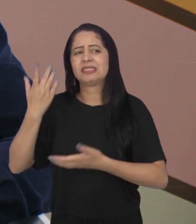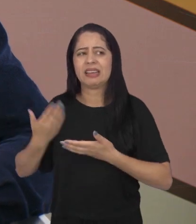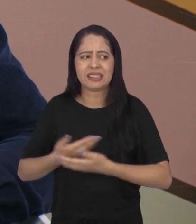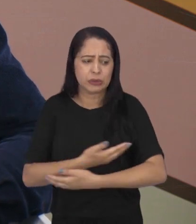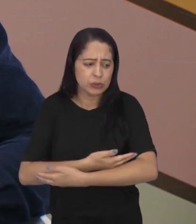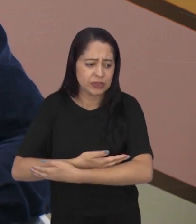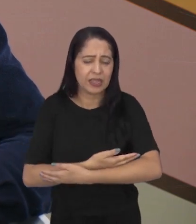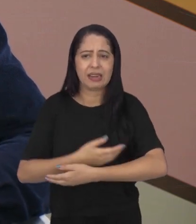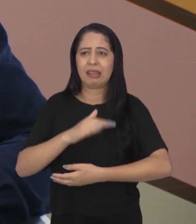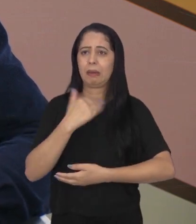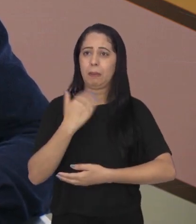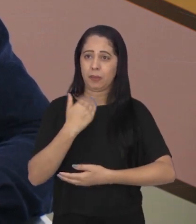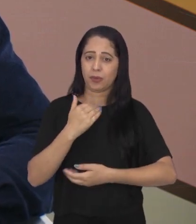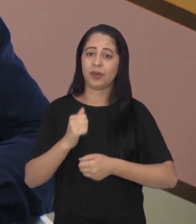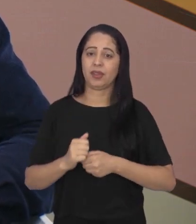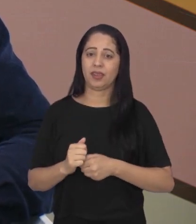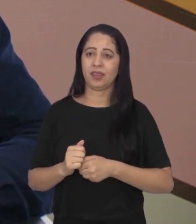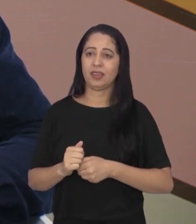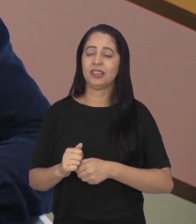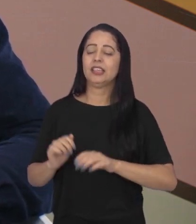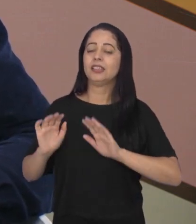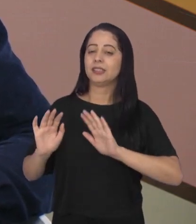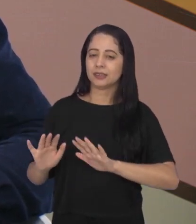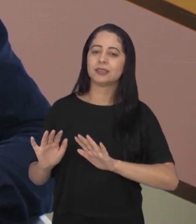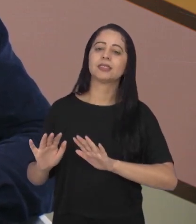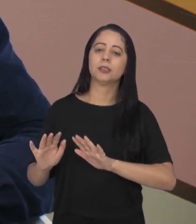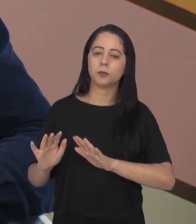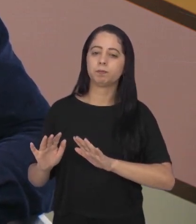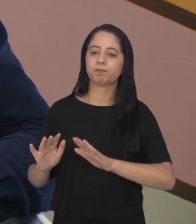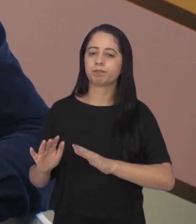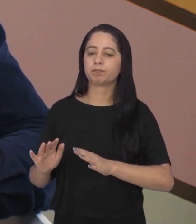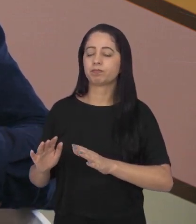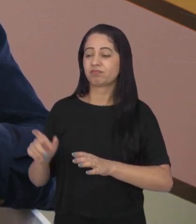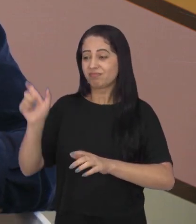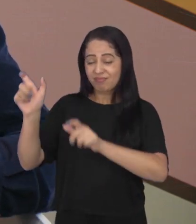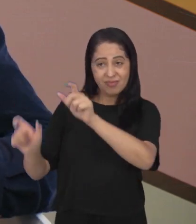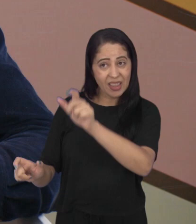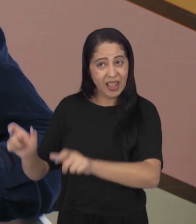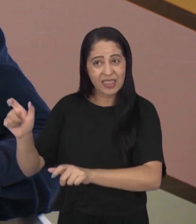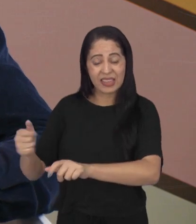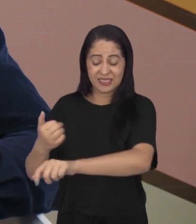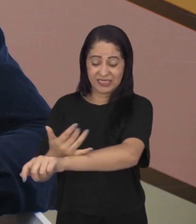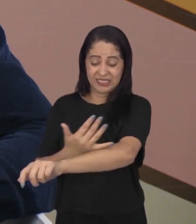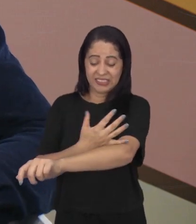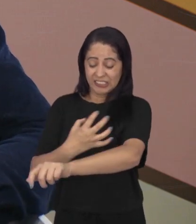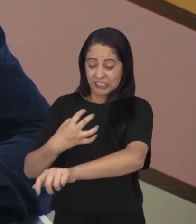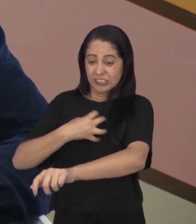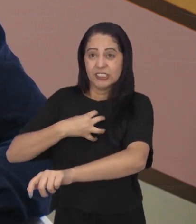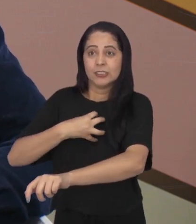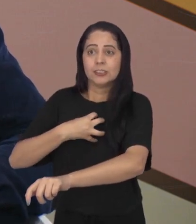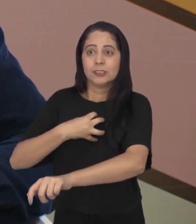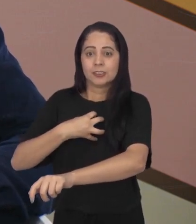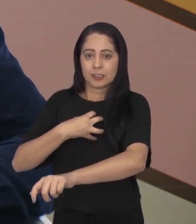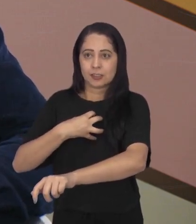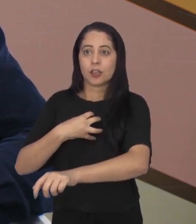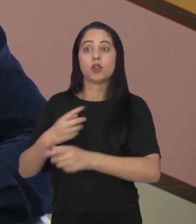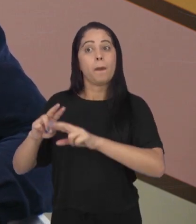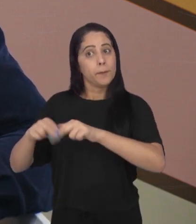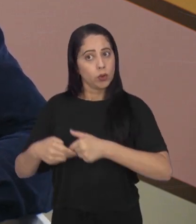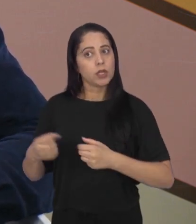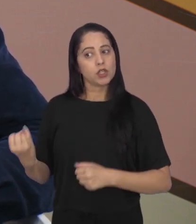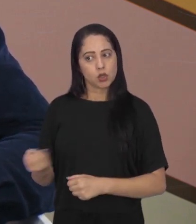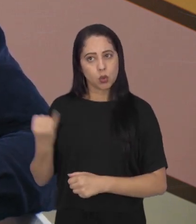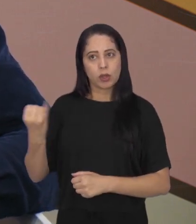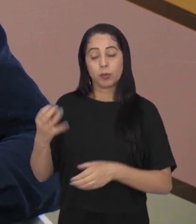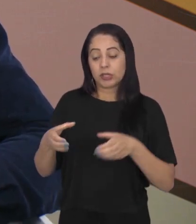medo muito profundo e quebra esse fluxo natural da vida. Acho que isso gera um impacto emocional muito grande. Por isso é a